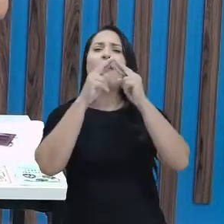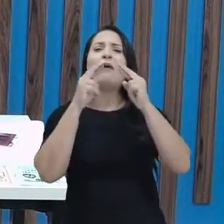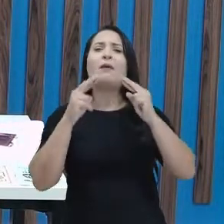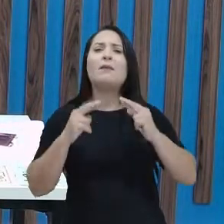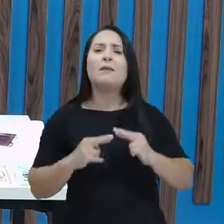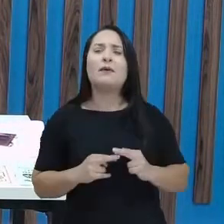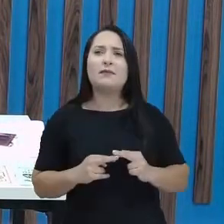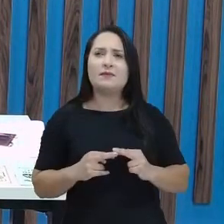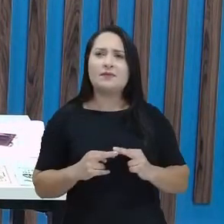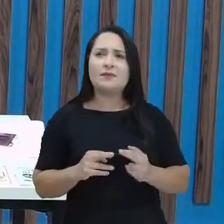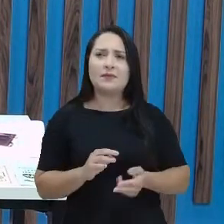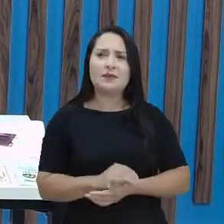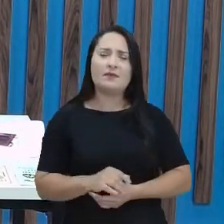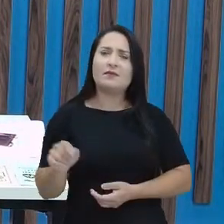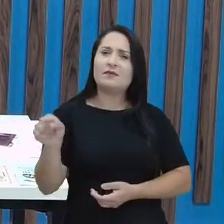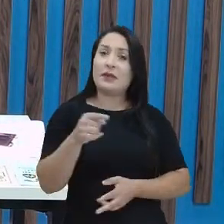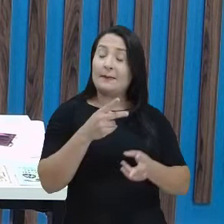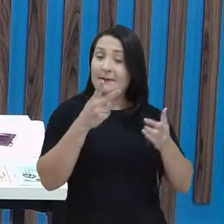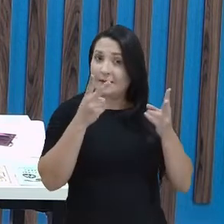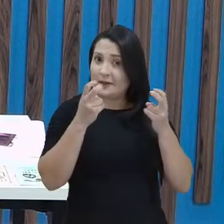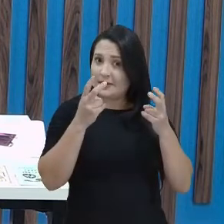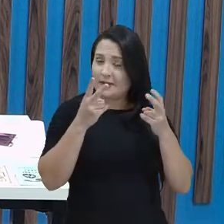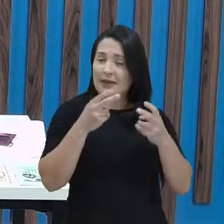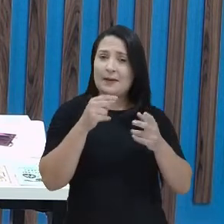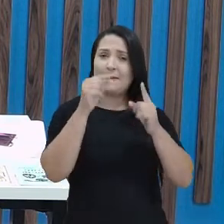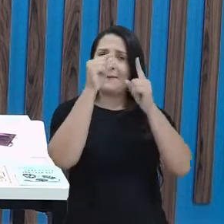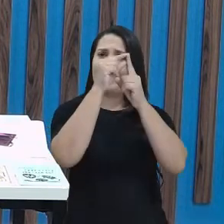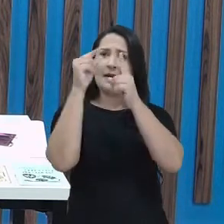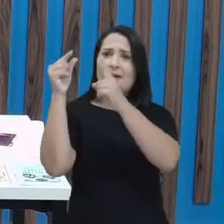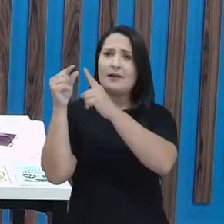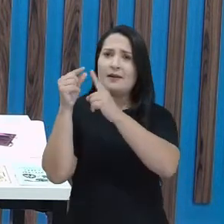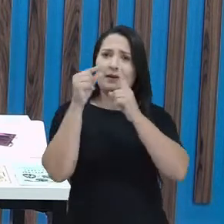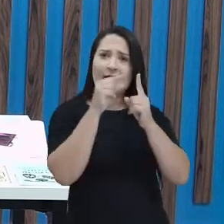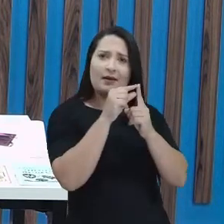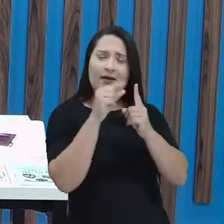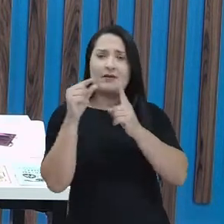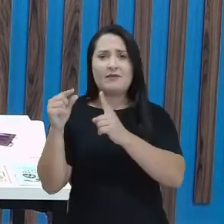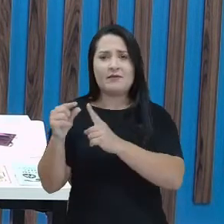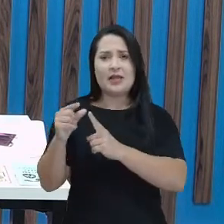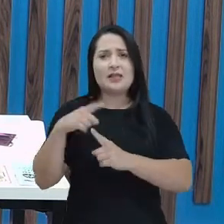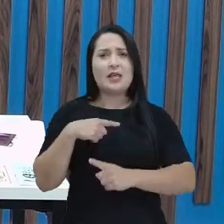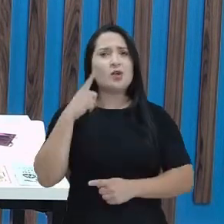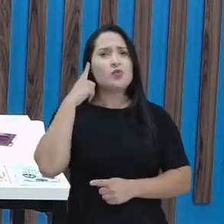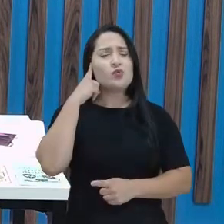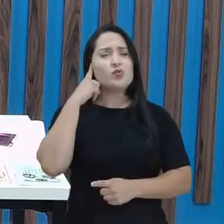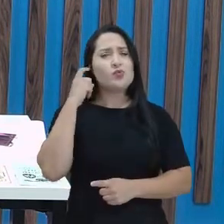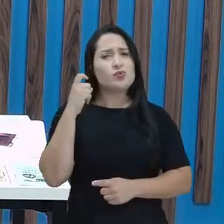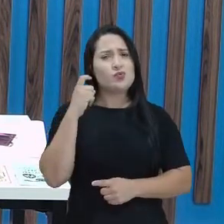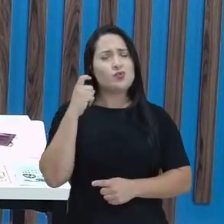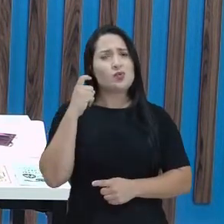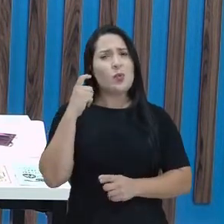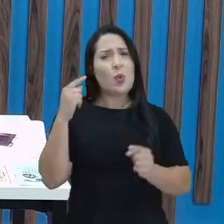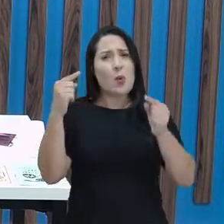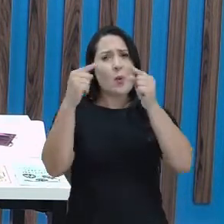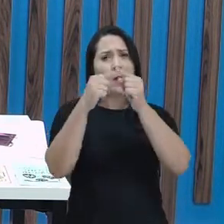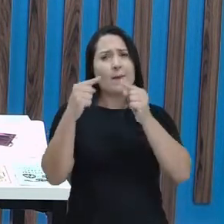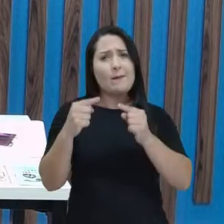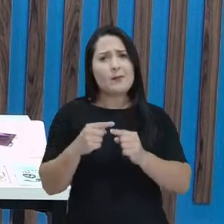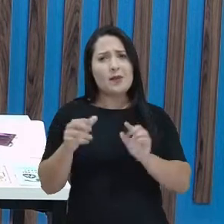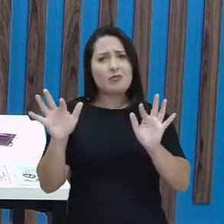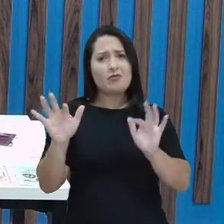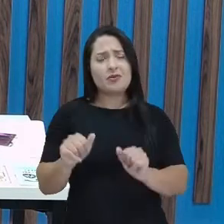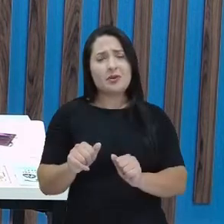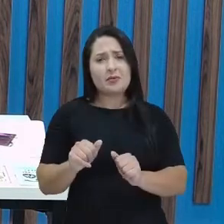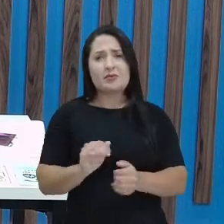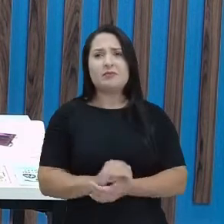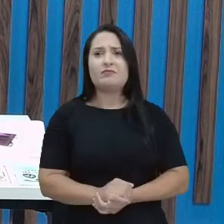Vocês perceberam que as palavras aqui, elas têm um som final que combina? Isso é